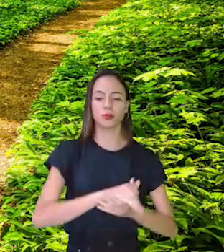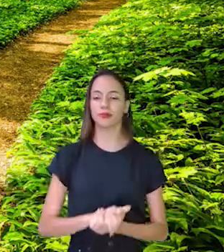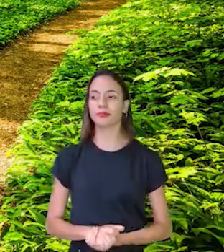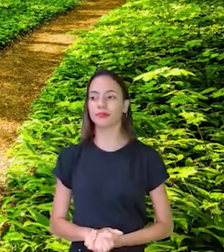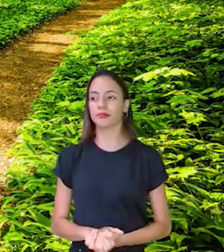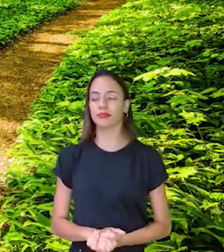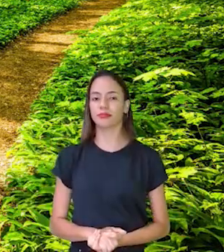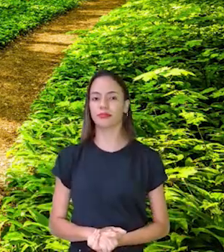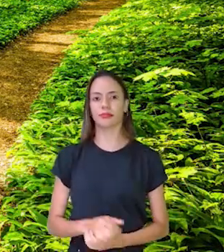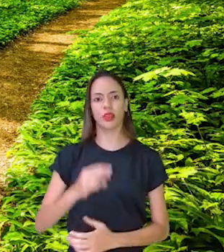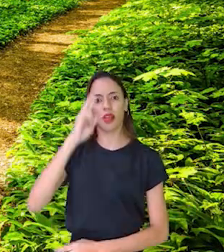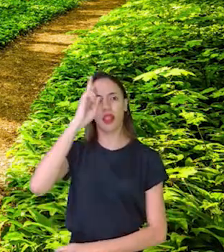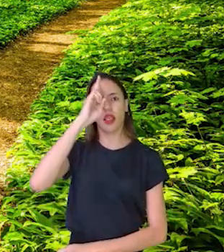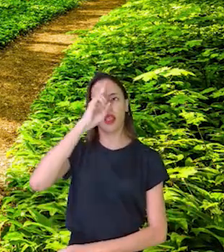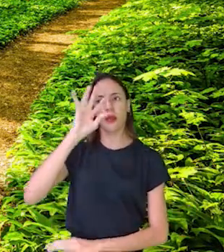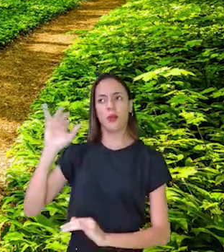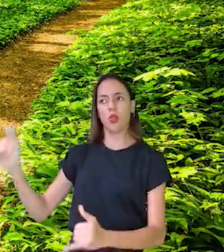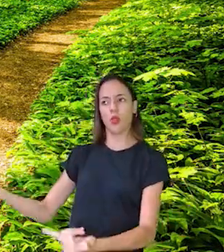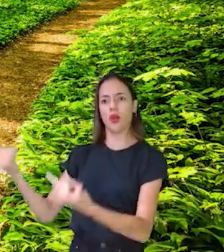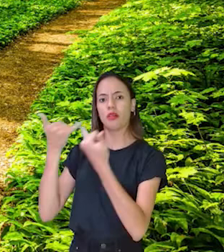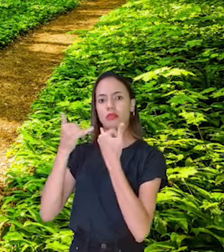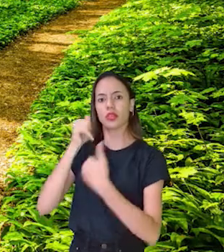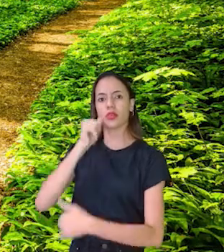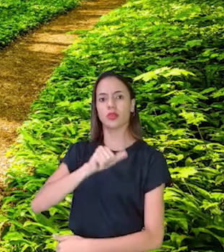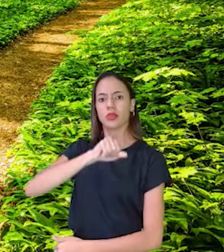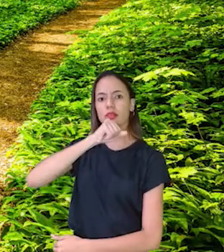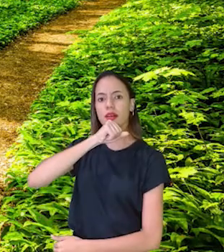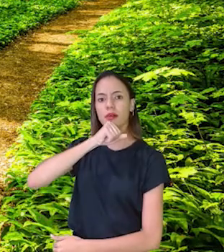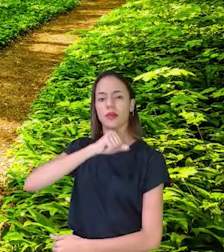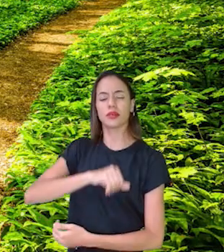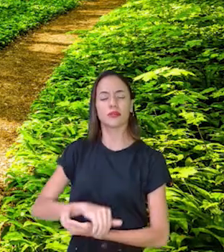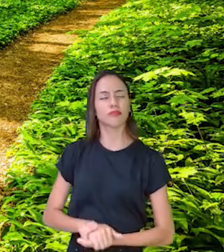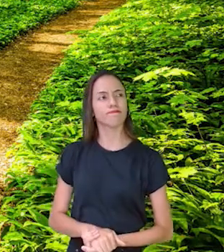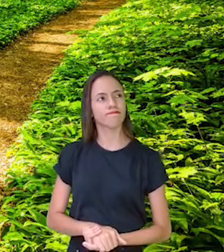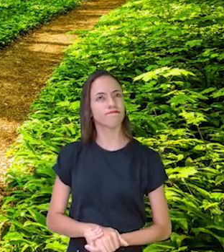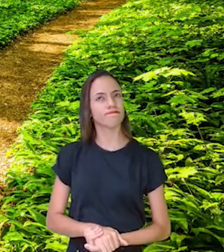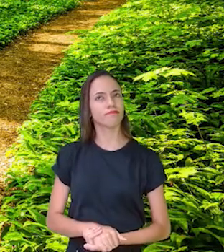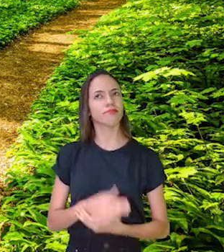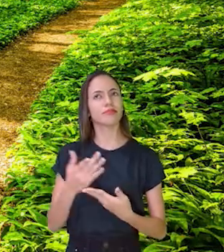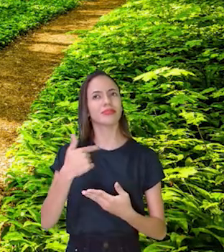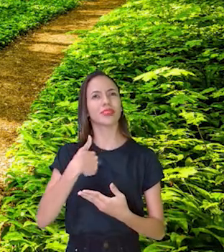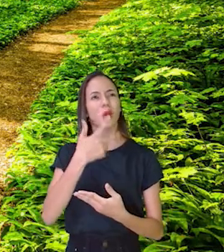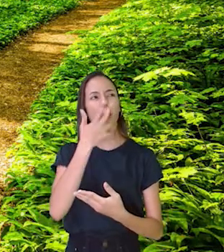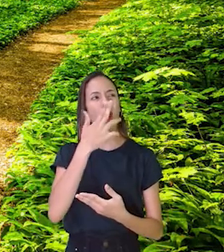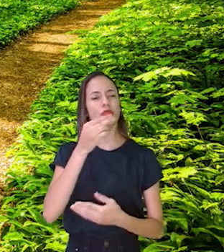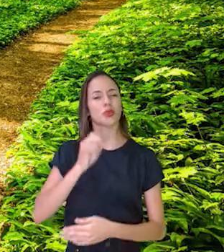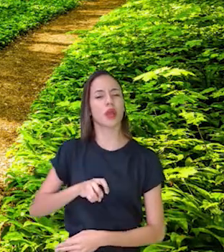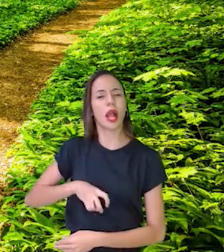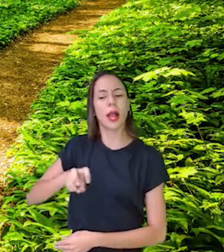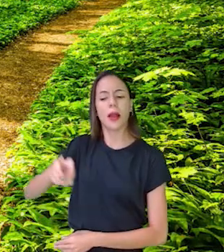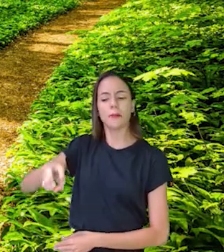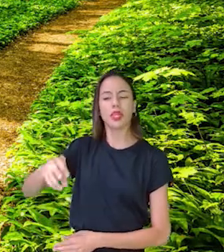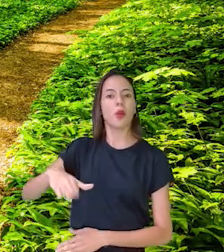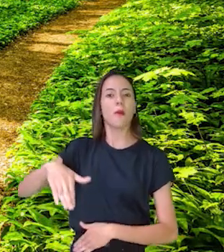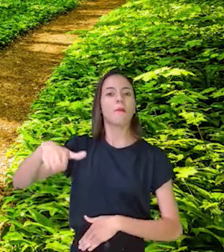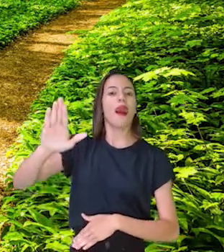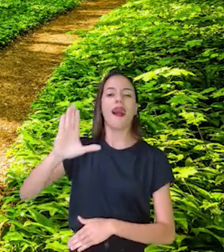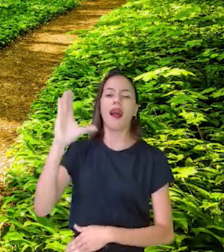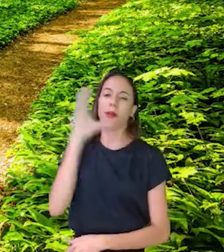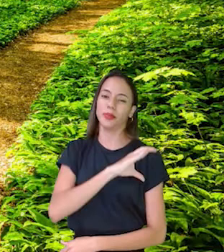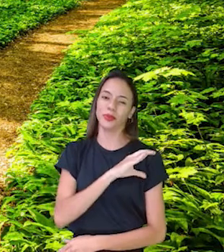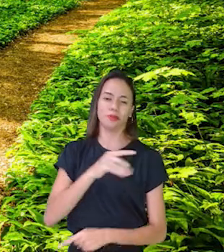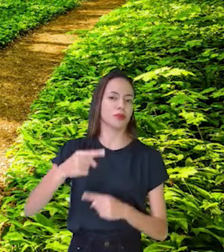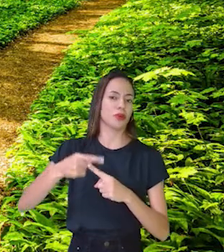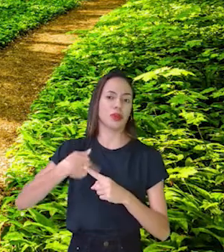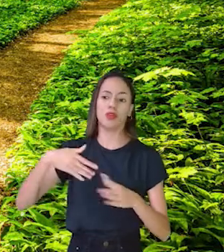E lembrou-se do que a mamãe falou. Hum, eu acho que eu vou pelo caminho mais curto, quer saber? Assim